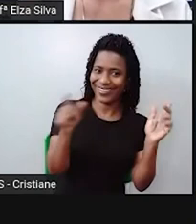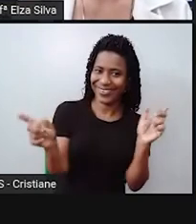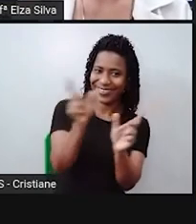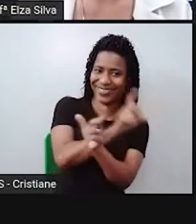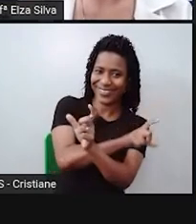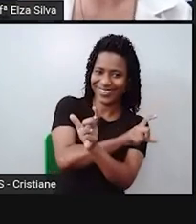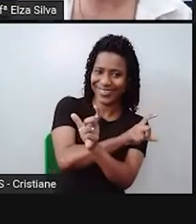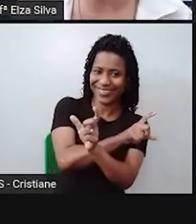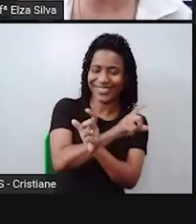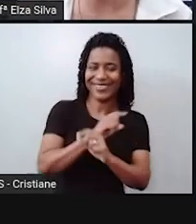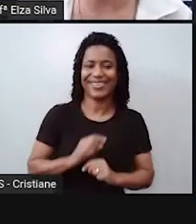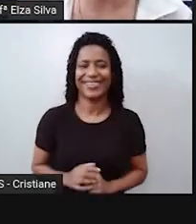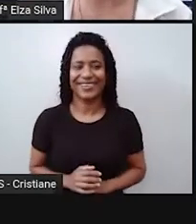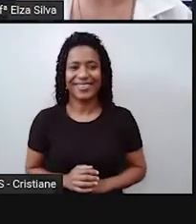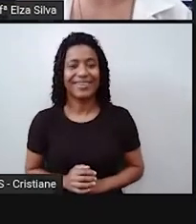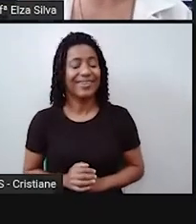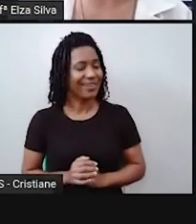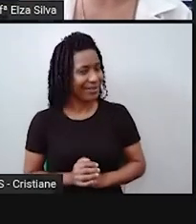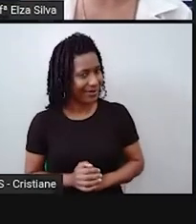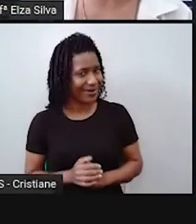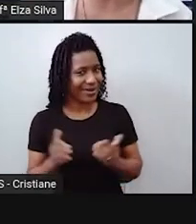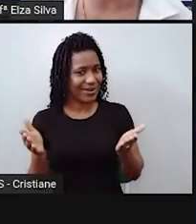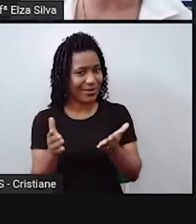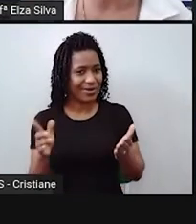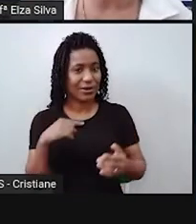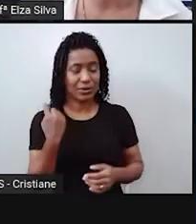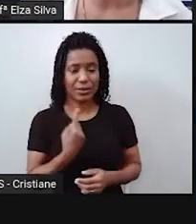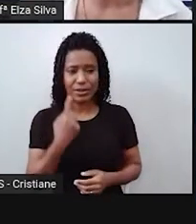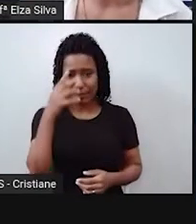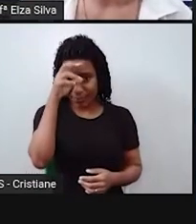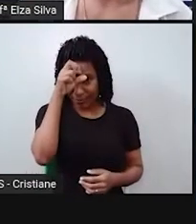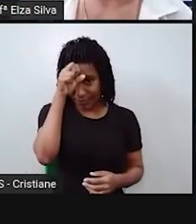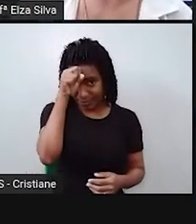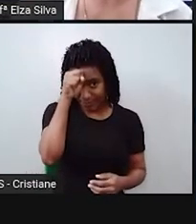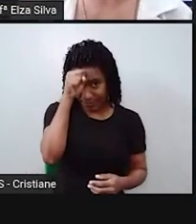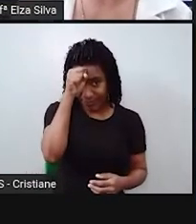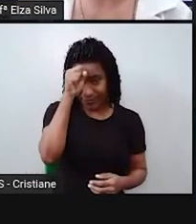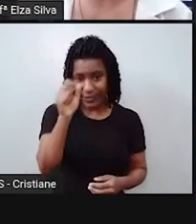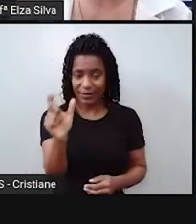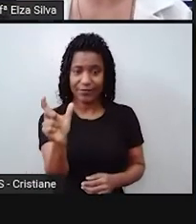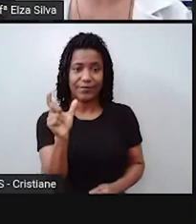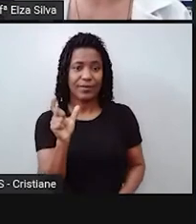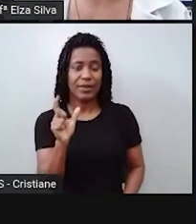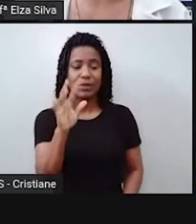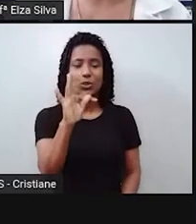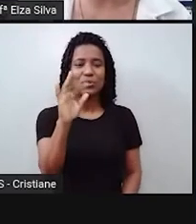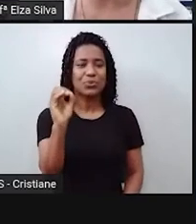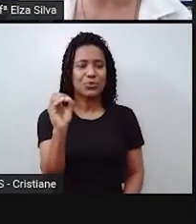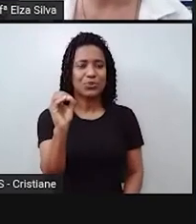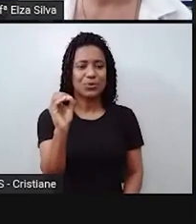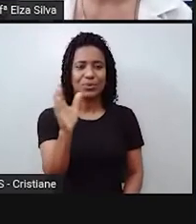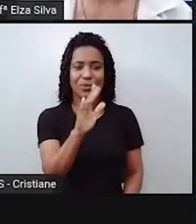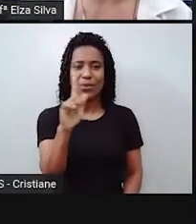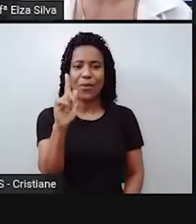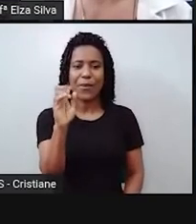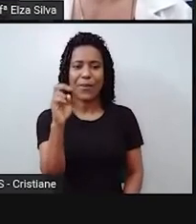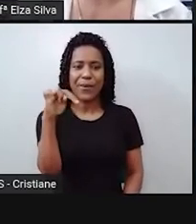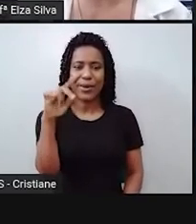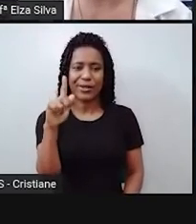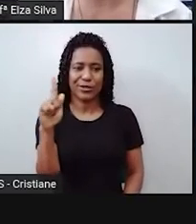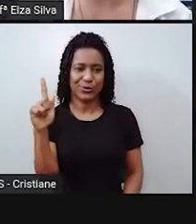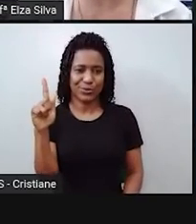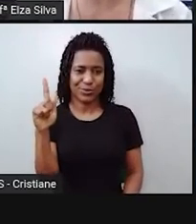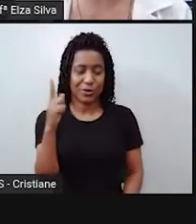esta expressão do inglês, o going to. Quando utilizamos esta expressão, é a primeira